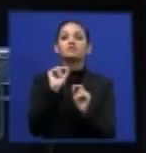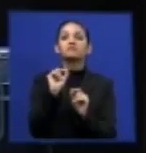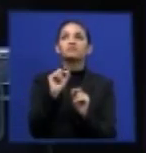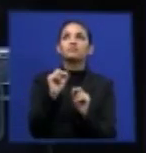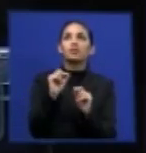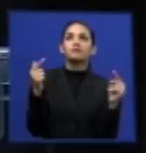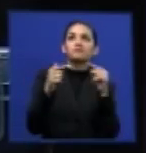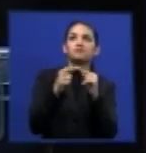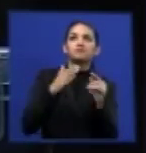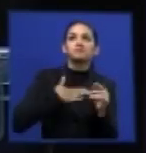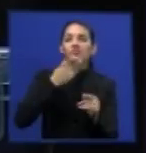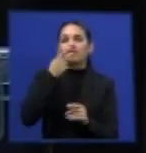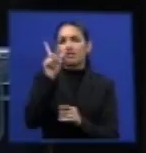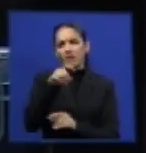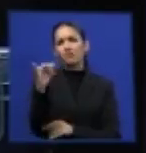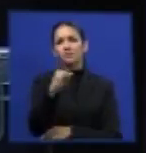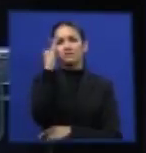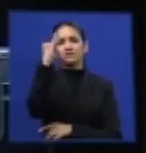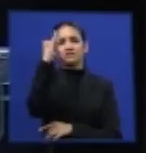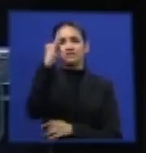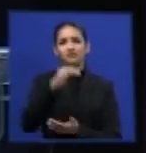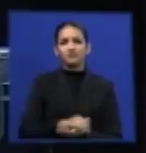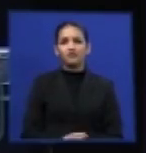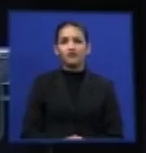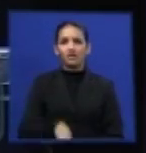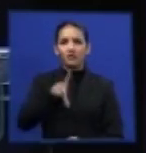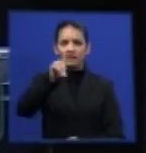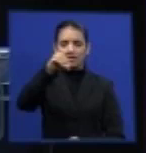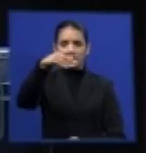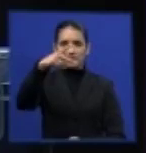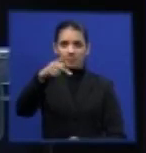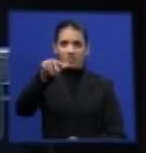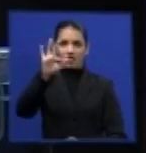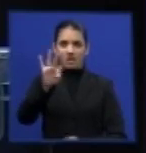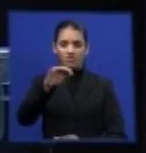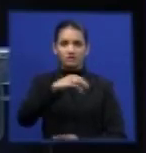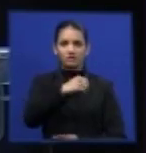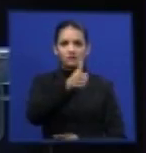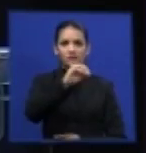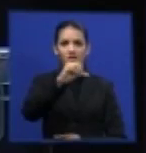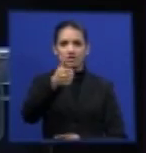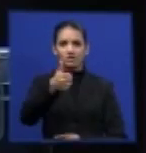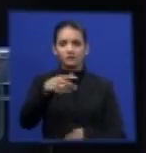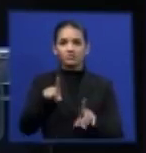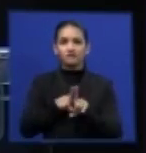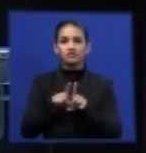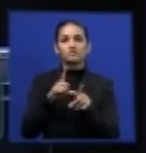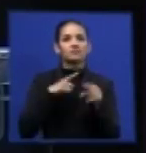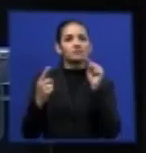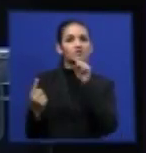É importantíssimo. A DPF-101, que visa